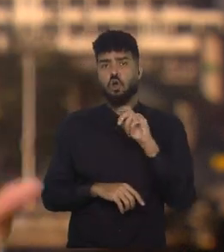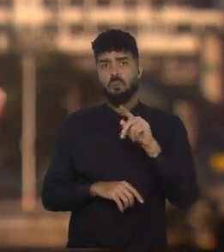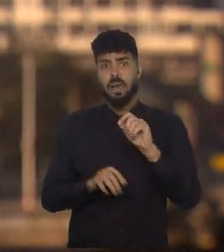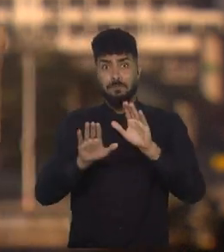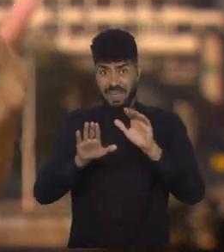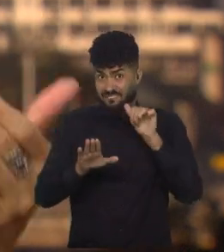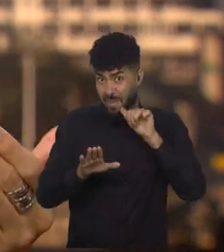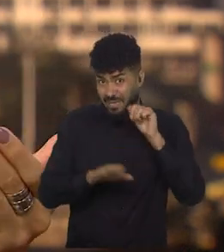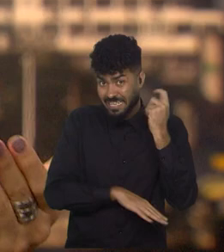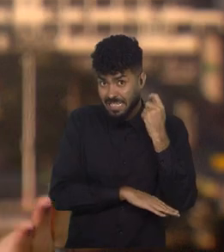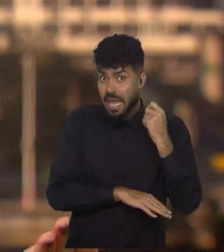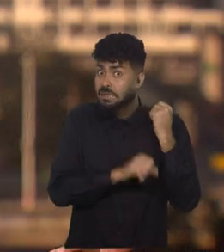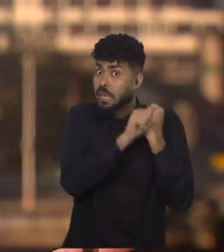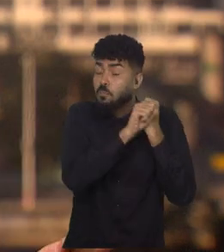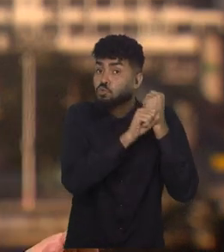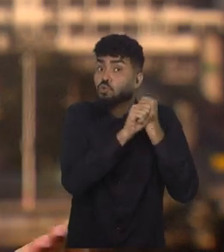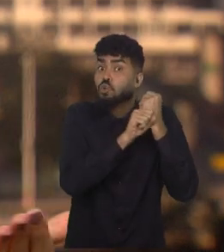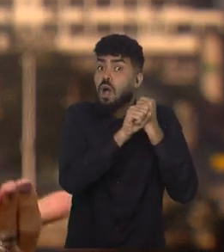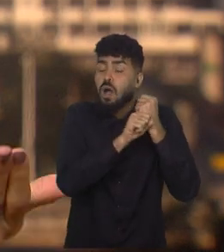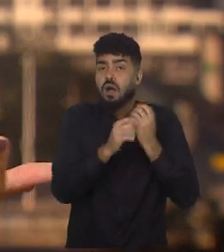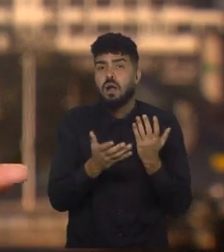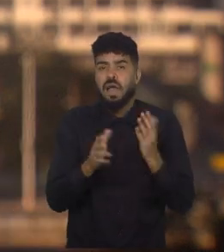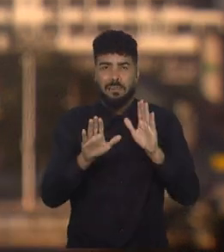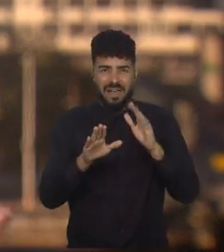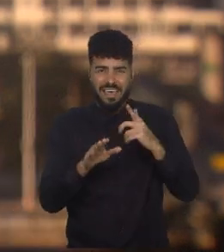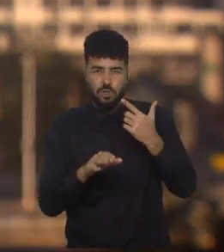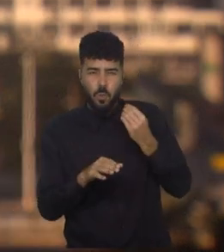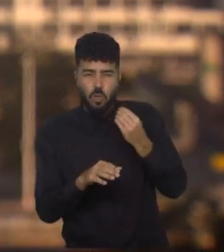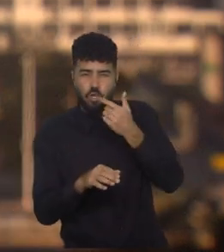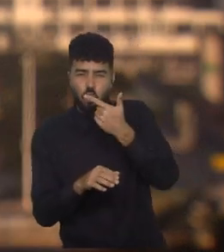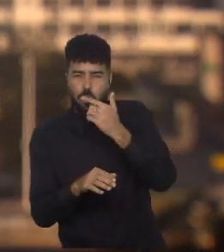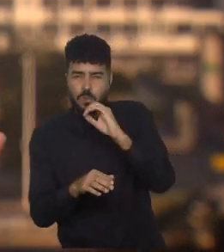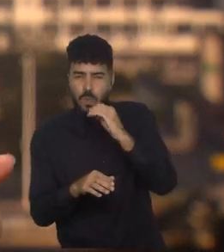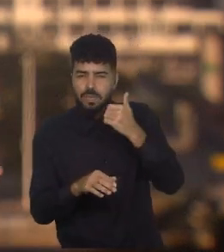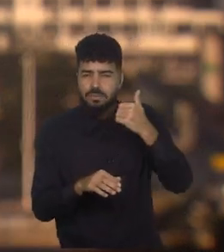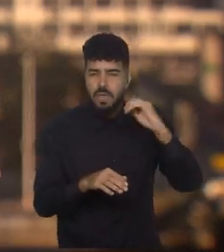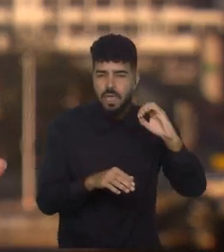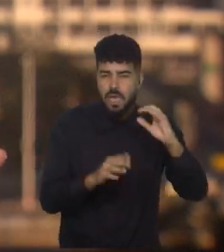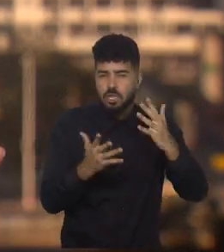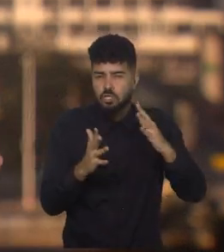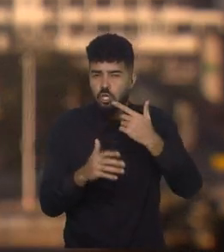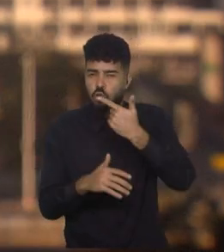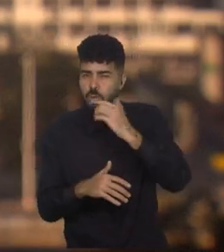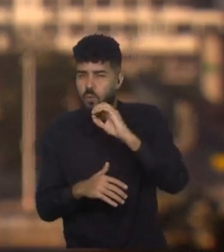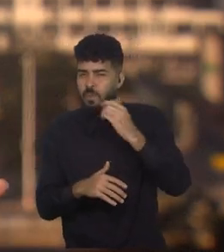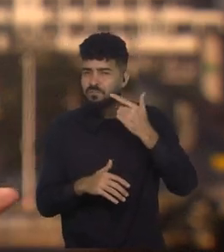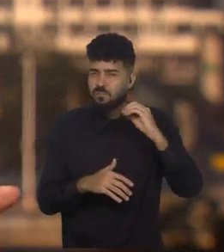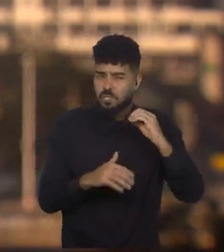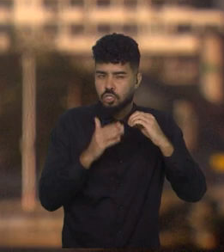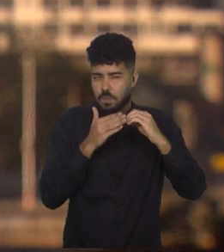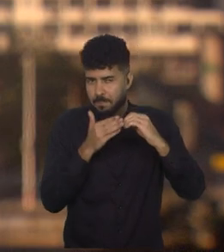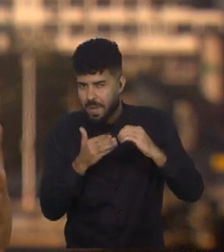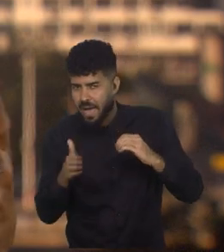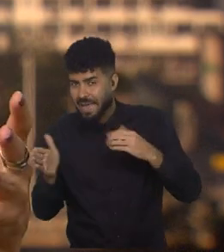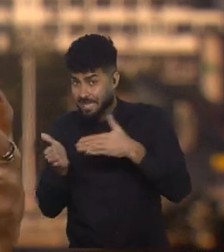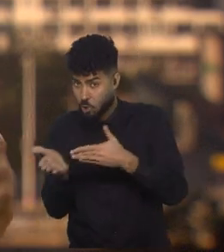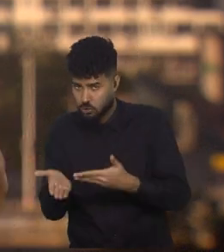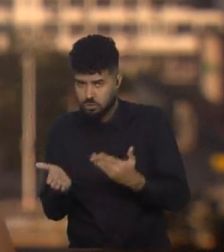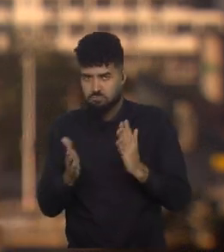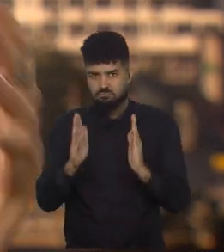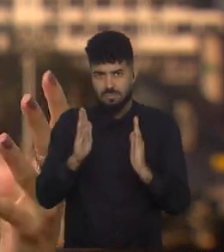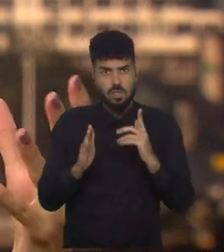anos. Só que, dessa geração de 2010 e, principalmente, de 2020 para frente, que